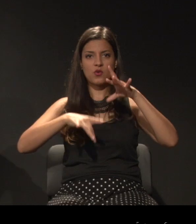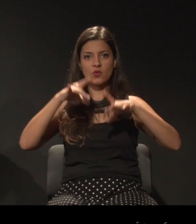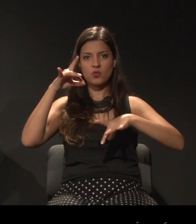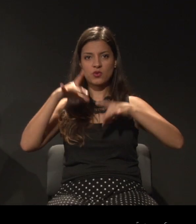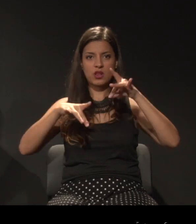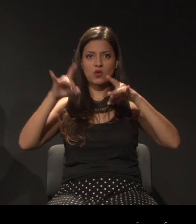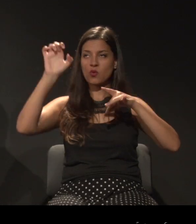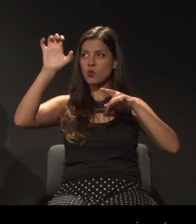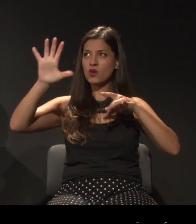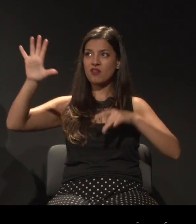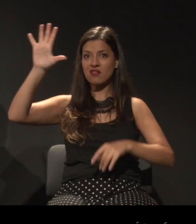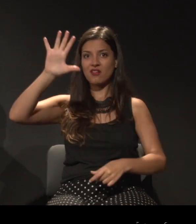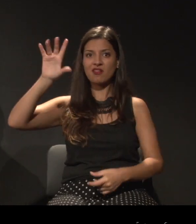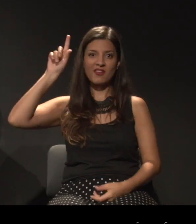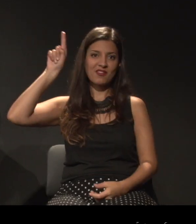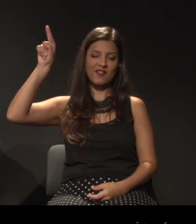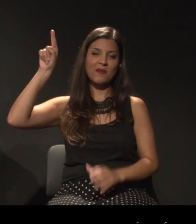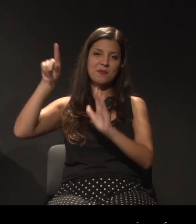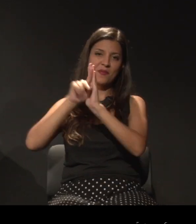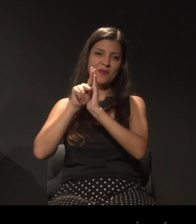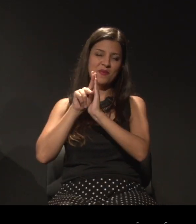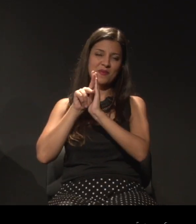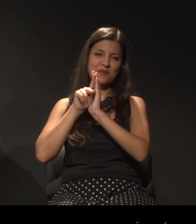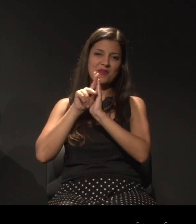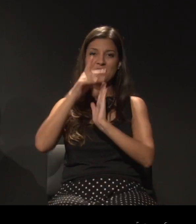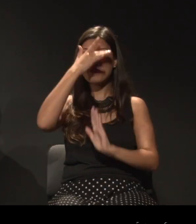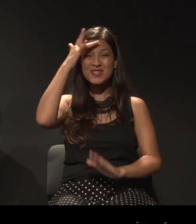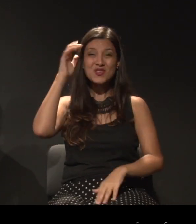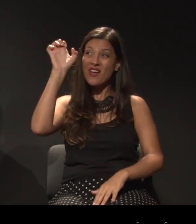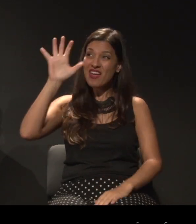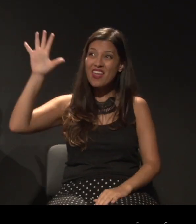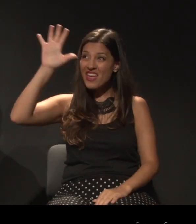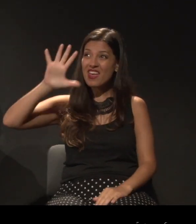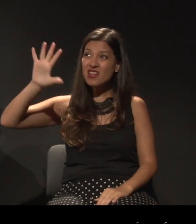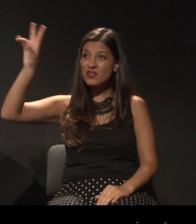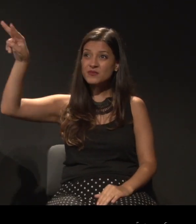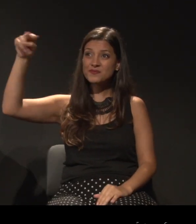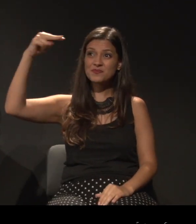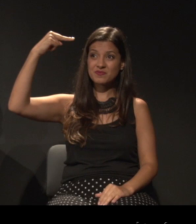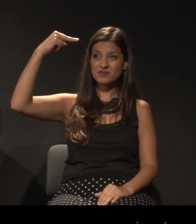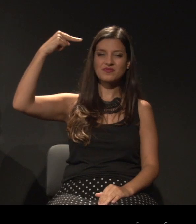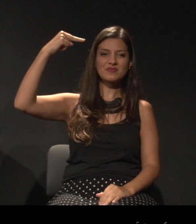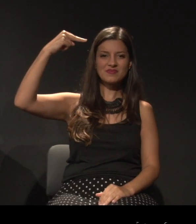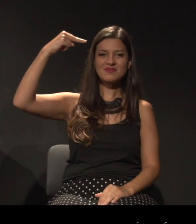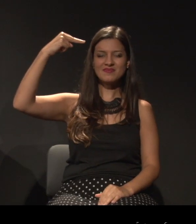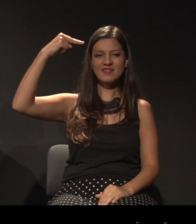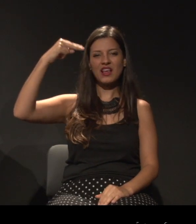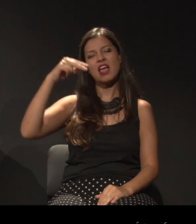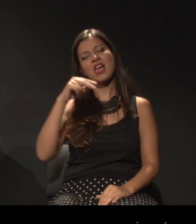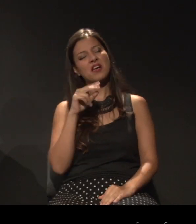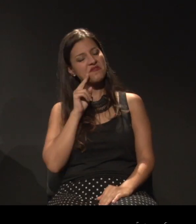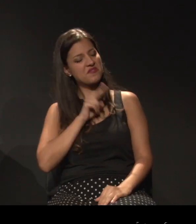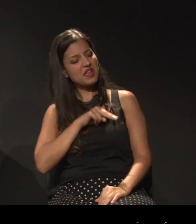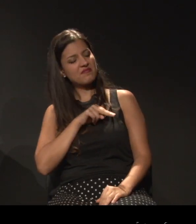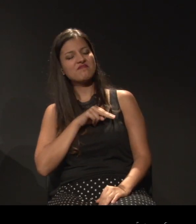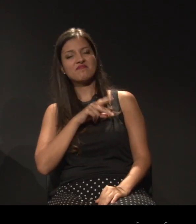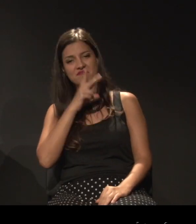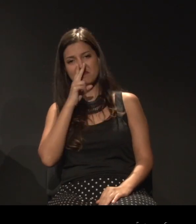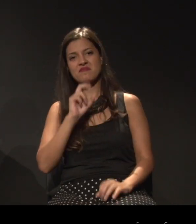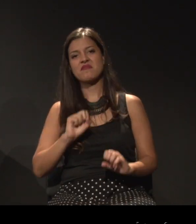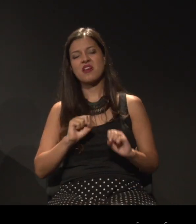europeu. O europeu que via, que vê, de alguma forma,